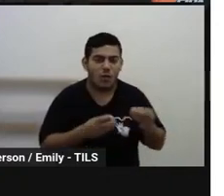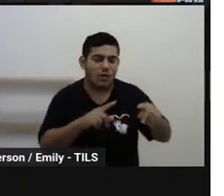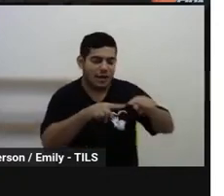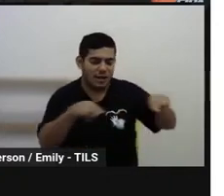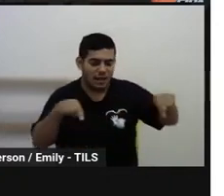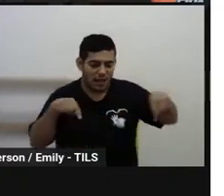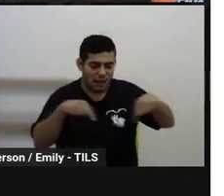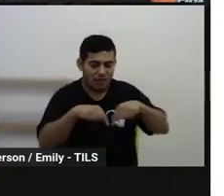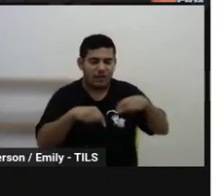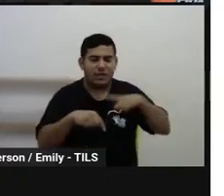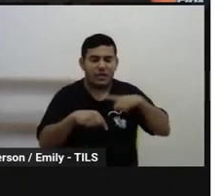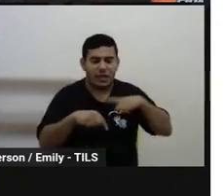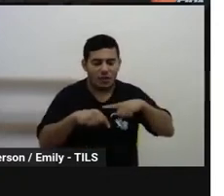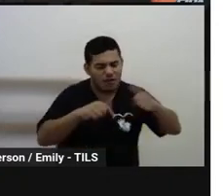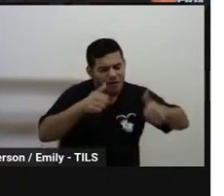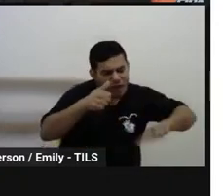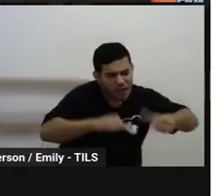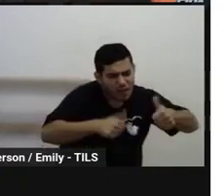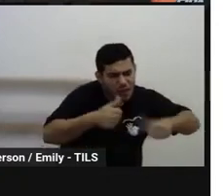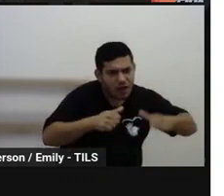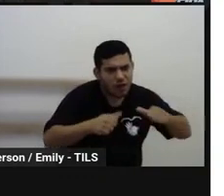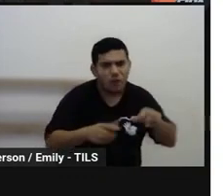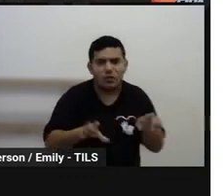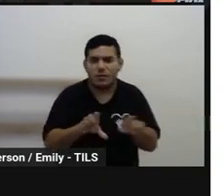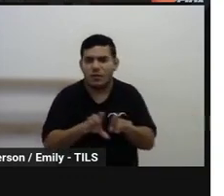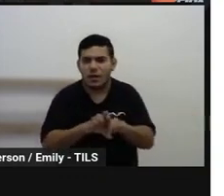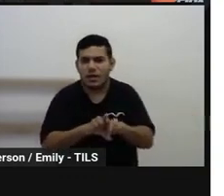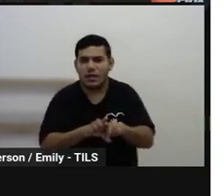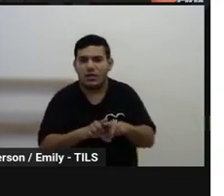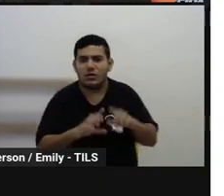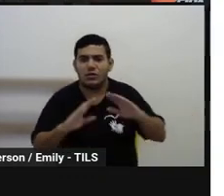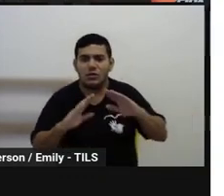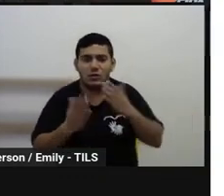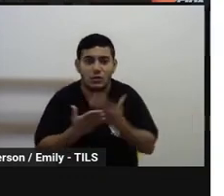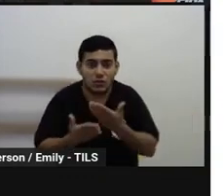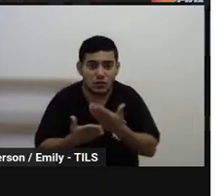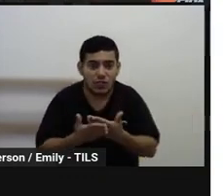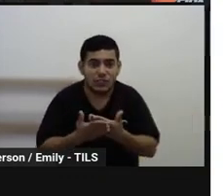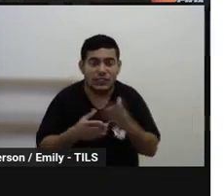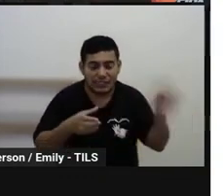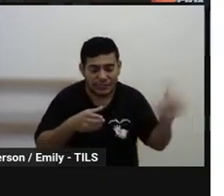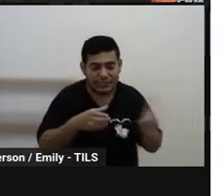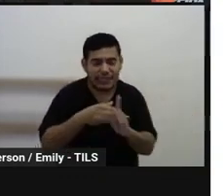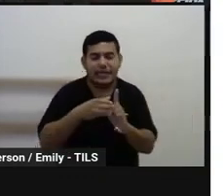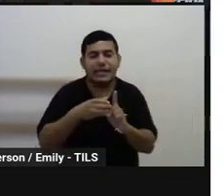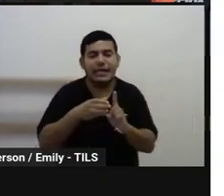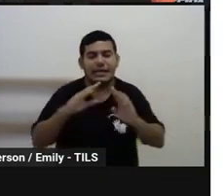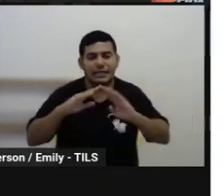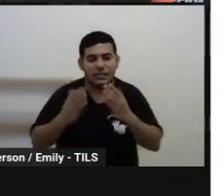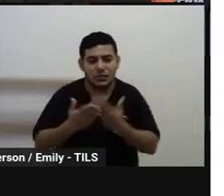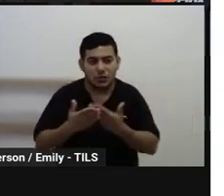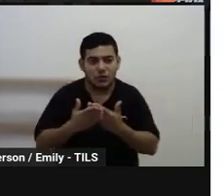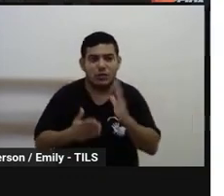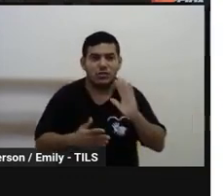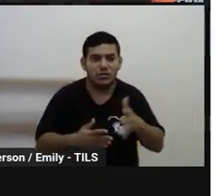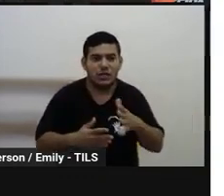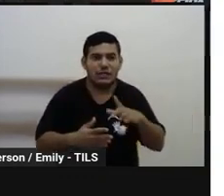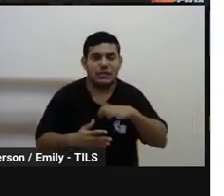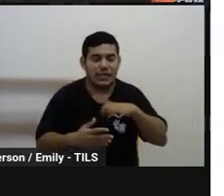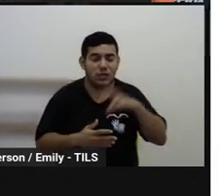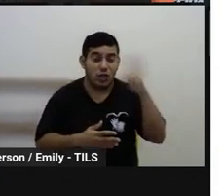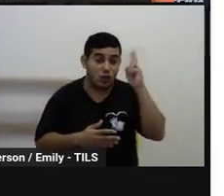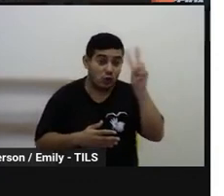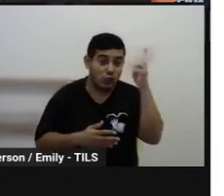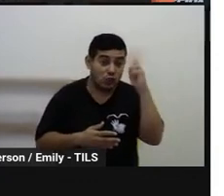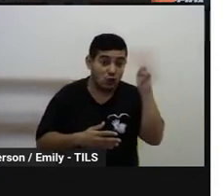um diagnóstico inicialmente, esses estudantes, inclusive, quando eles integram a rede, eles já trazem, né, o seu histórico